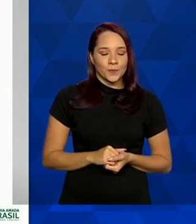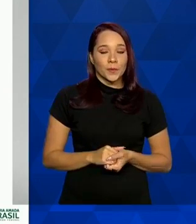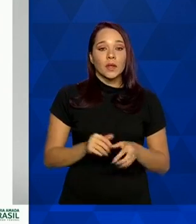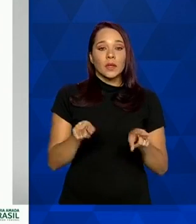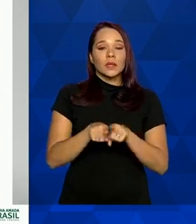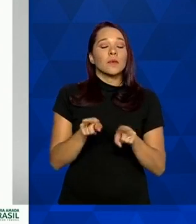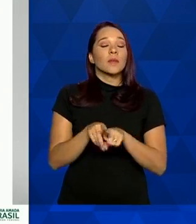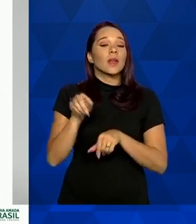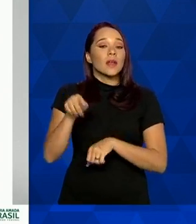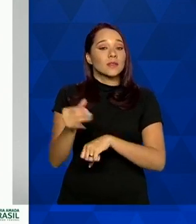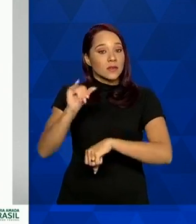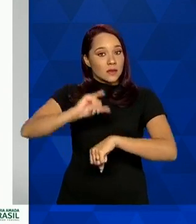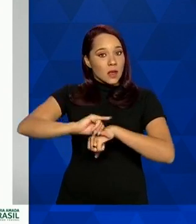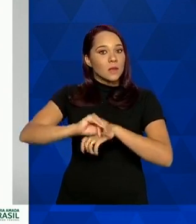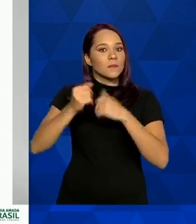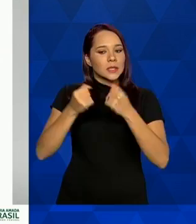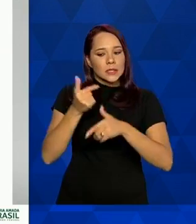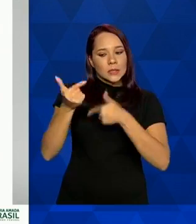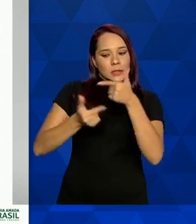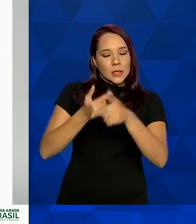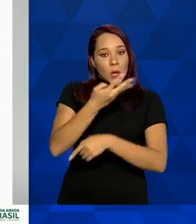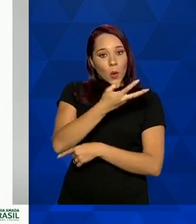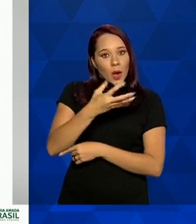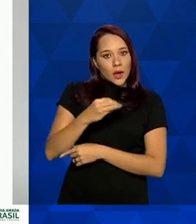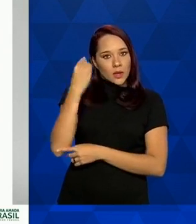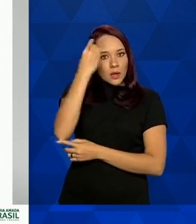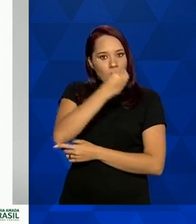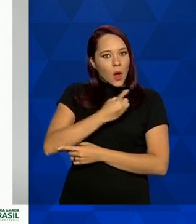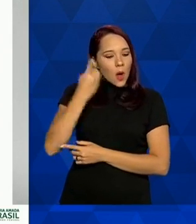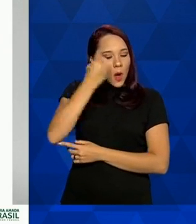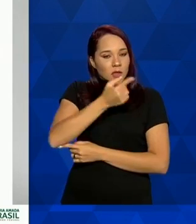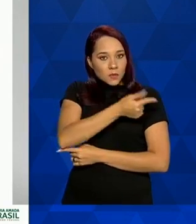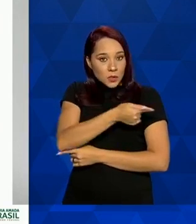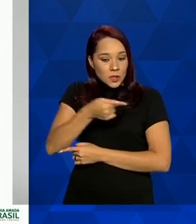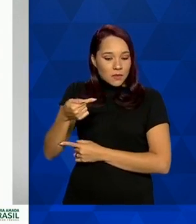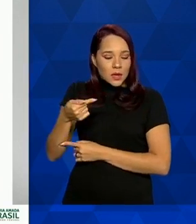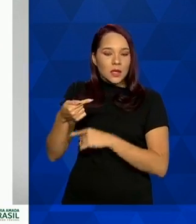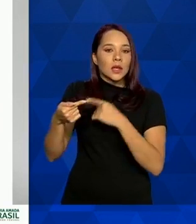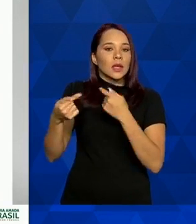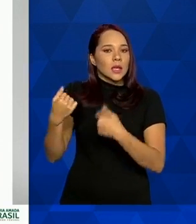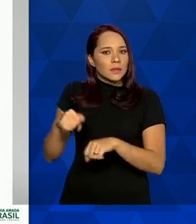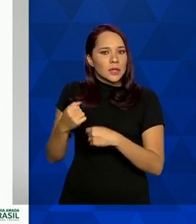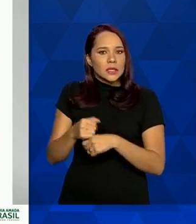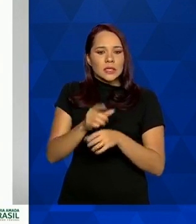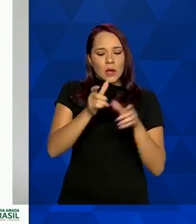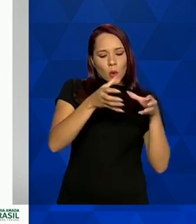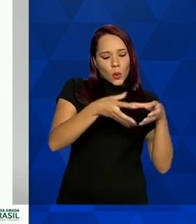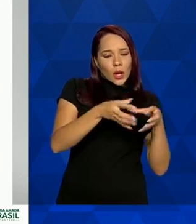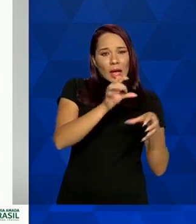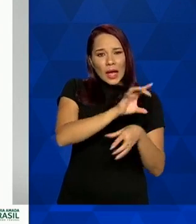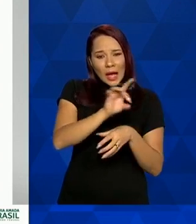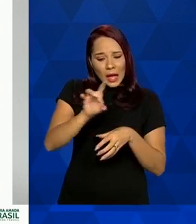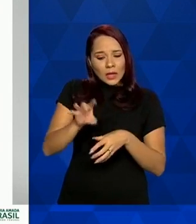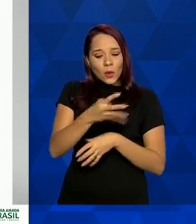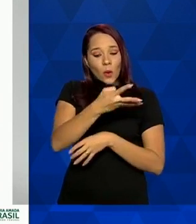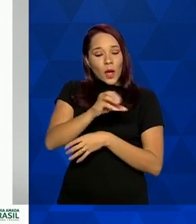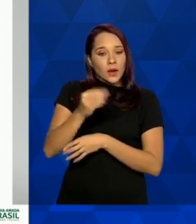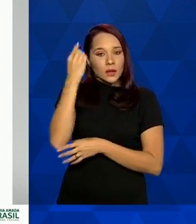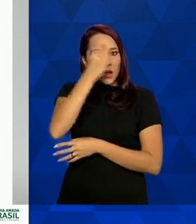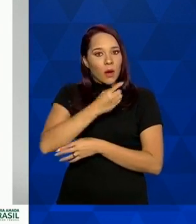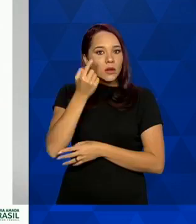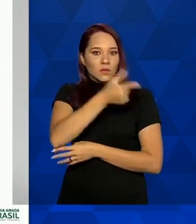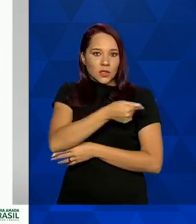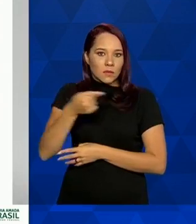Além disso, esses centros precisam funcionar 40 horas semanais e ter uma carga horária mínima por cada categoria profissional de 40 horas